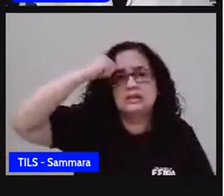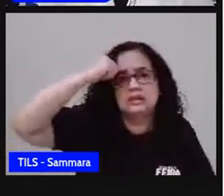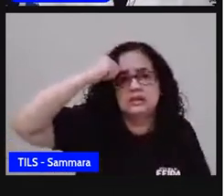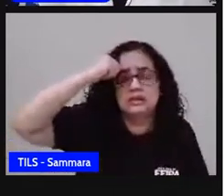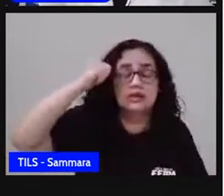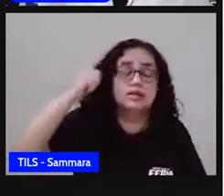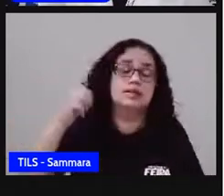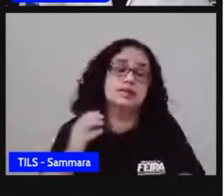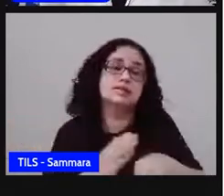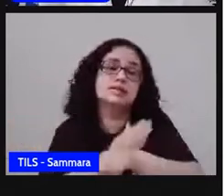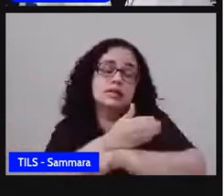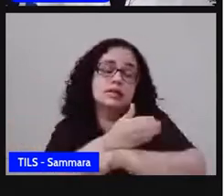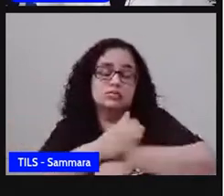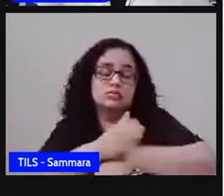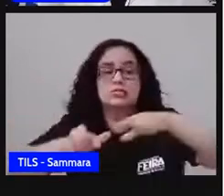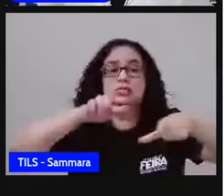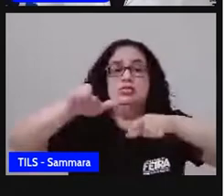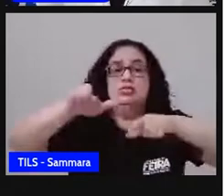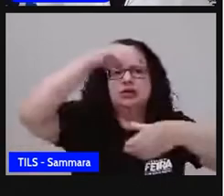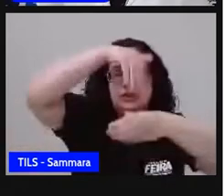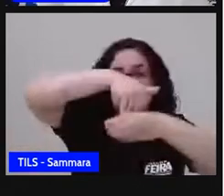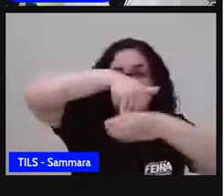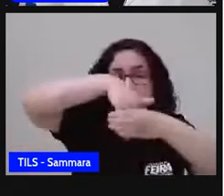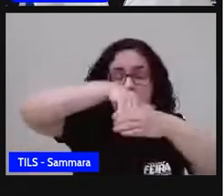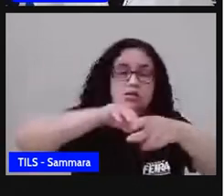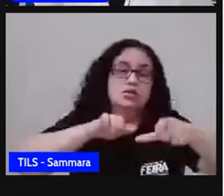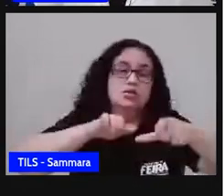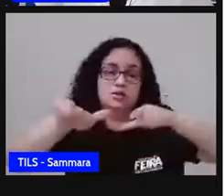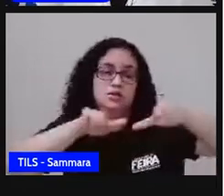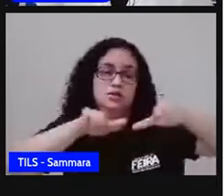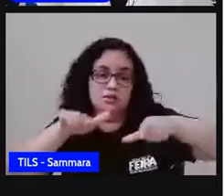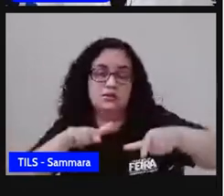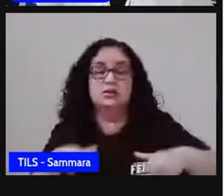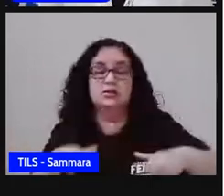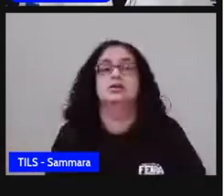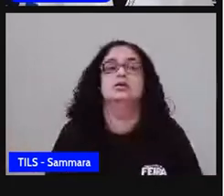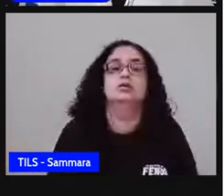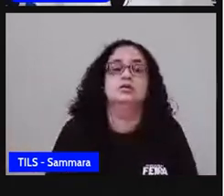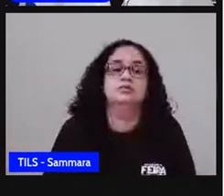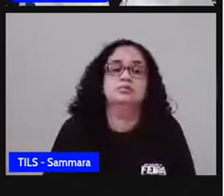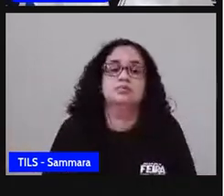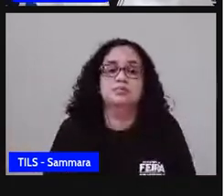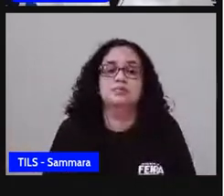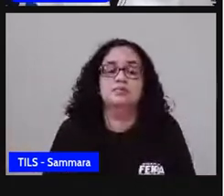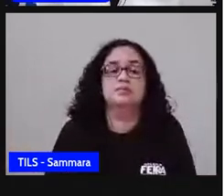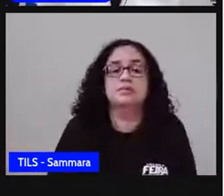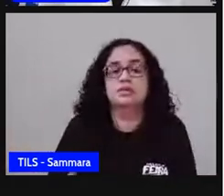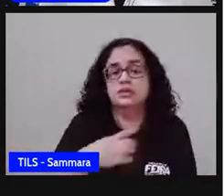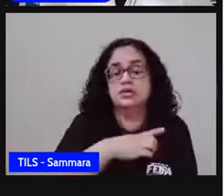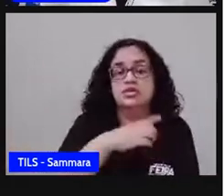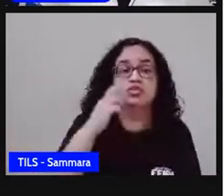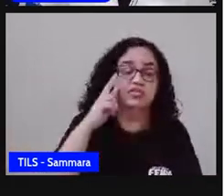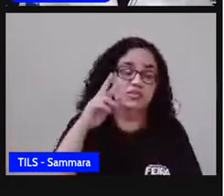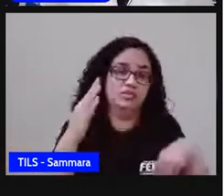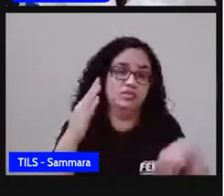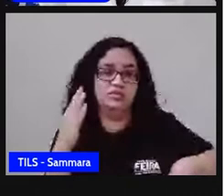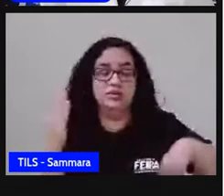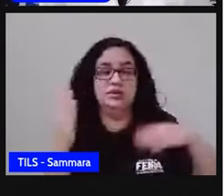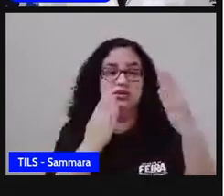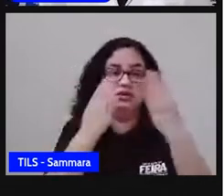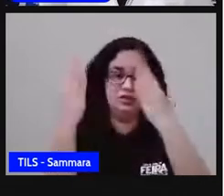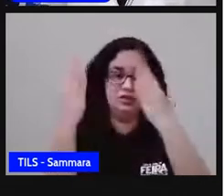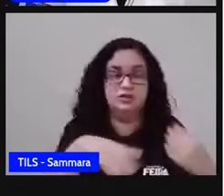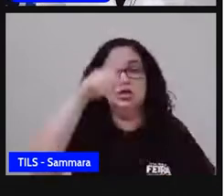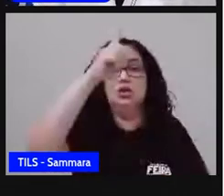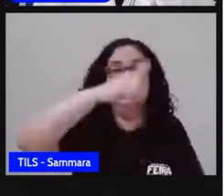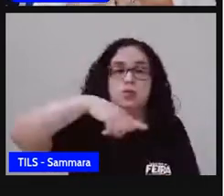dentro do mercado de trabalho, dentro da oportunidade de ter emprego, né? Então, a gente vai analisar um gráfico e